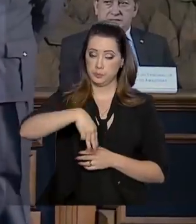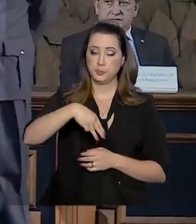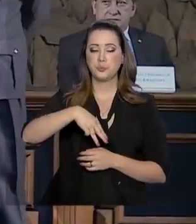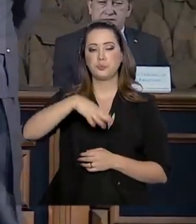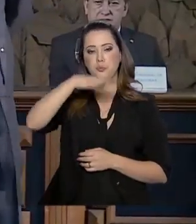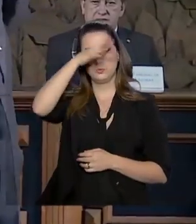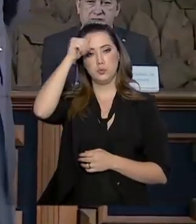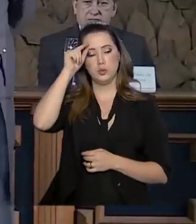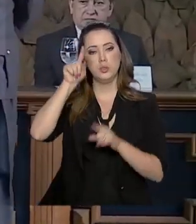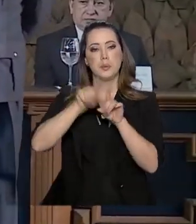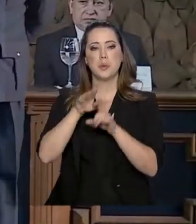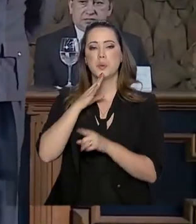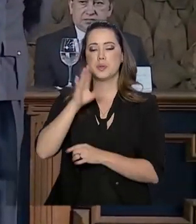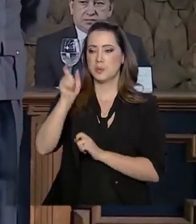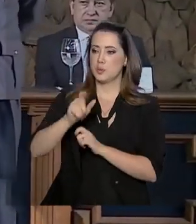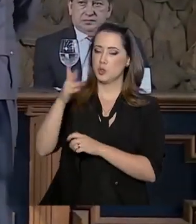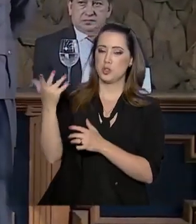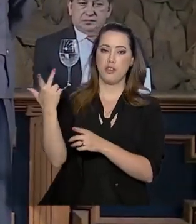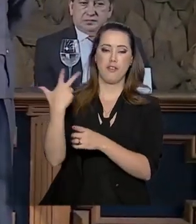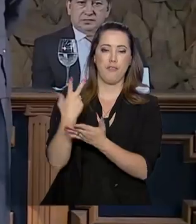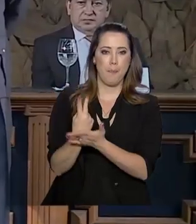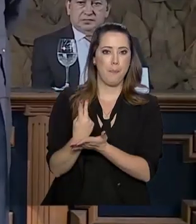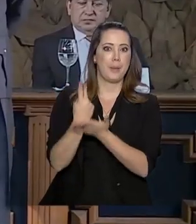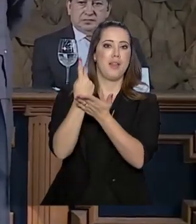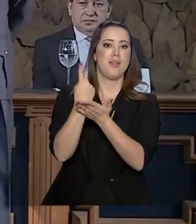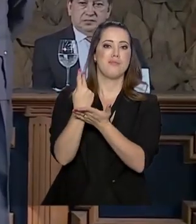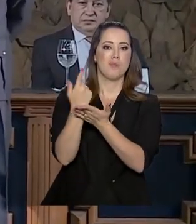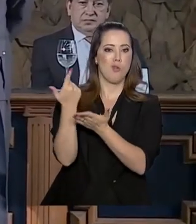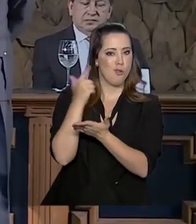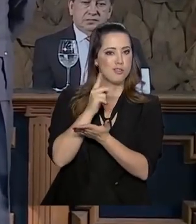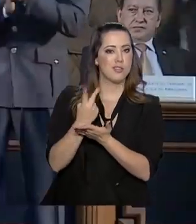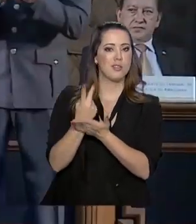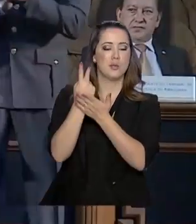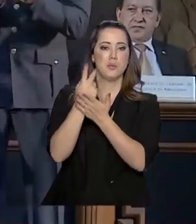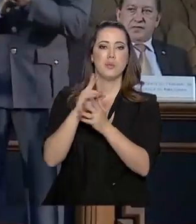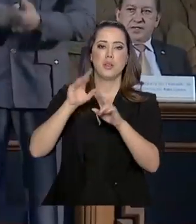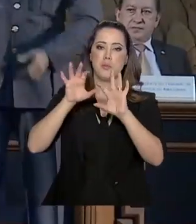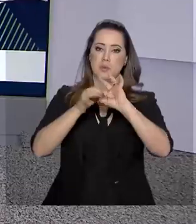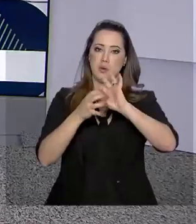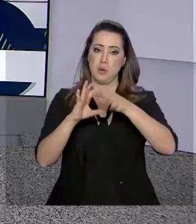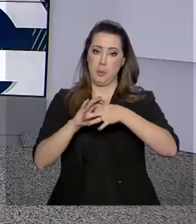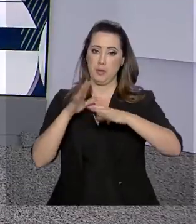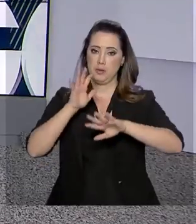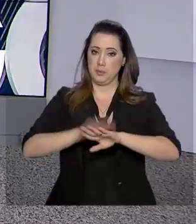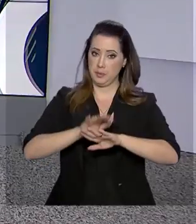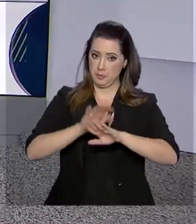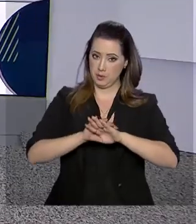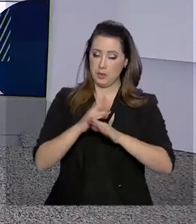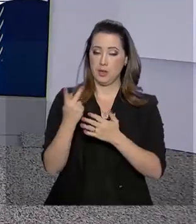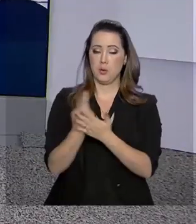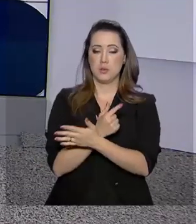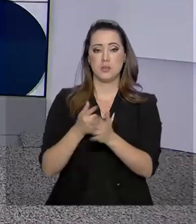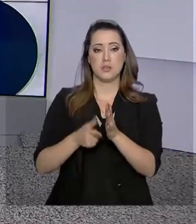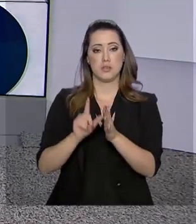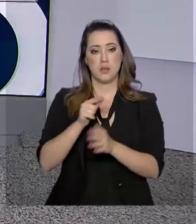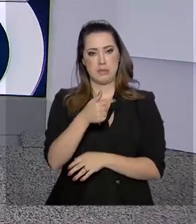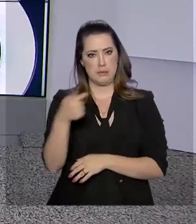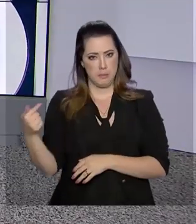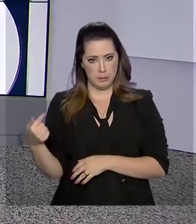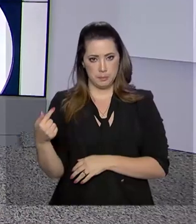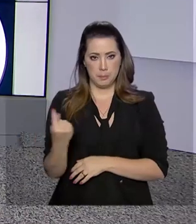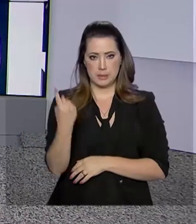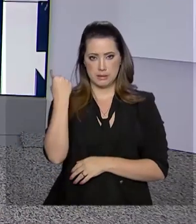na Olimpíada Internacional de Matemática, que ocorreu na semana passada no Japão. O presidente lembrou que investir em